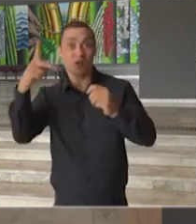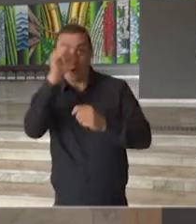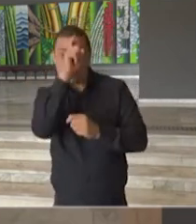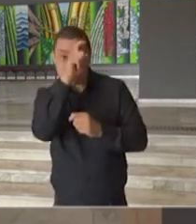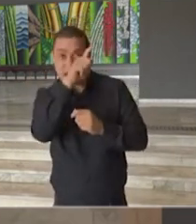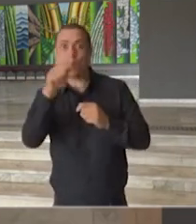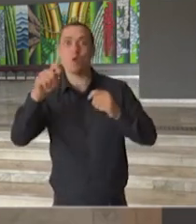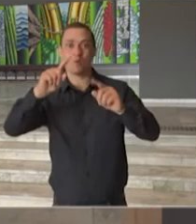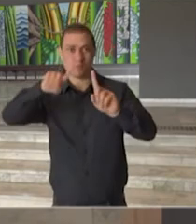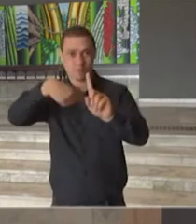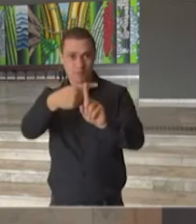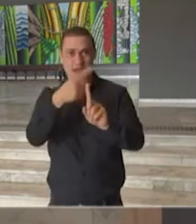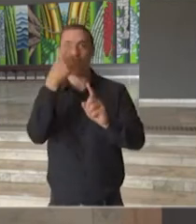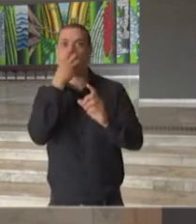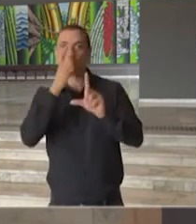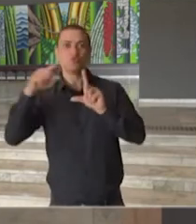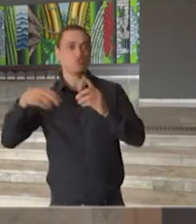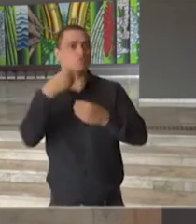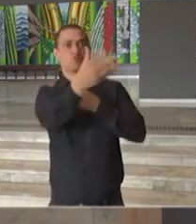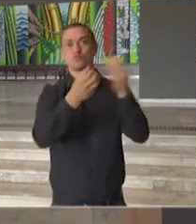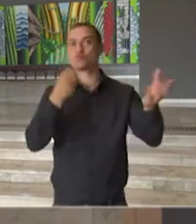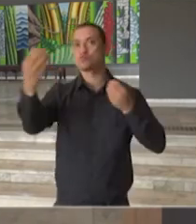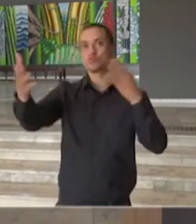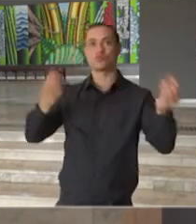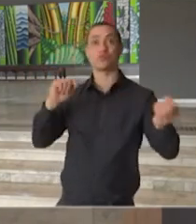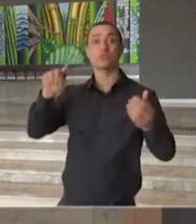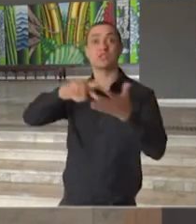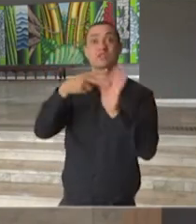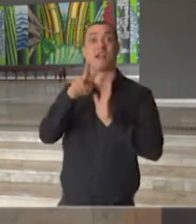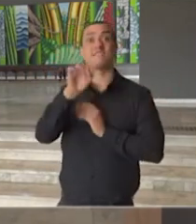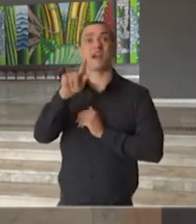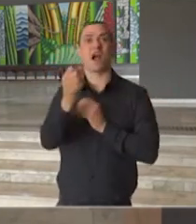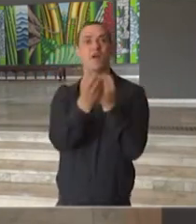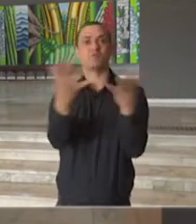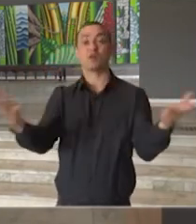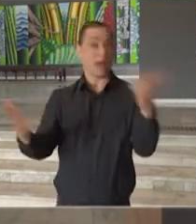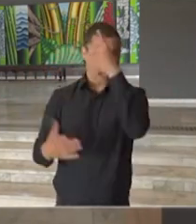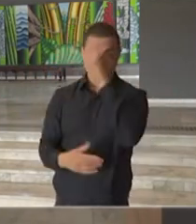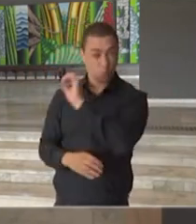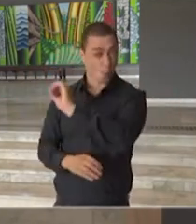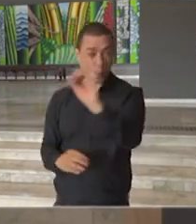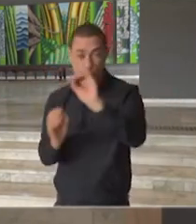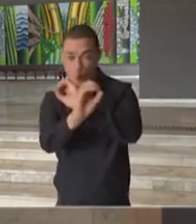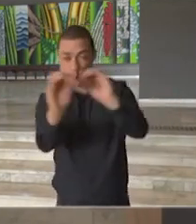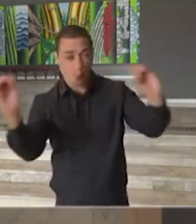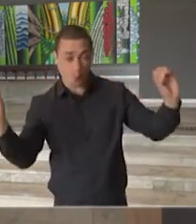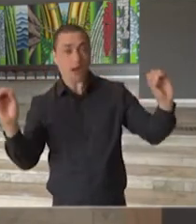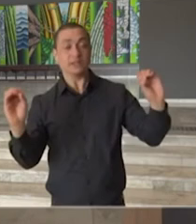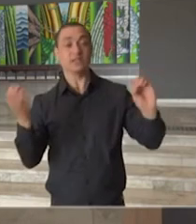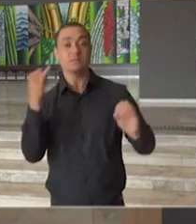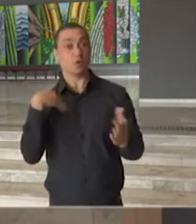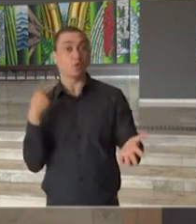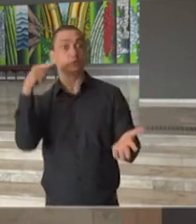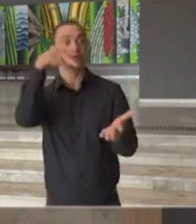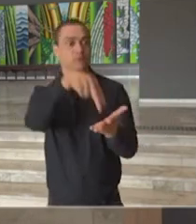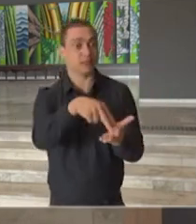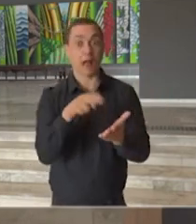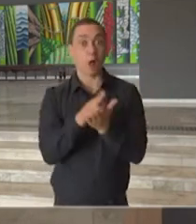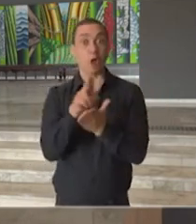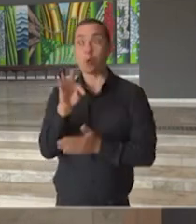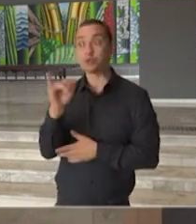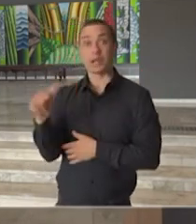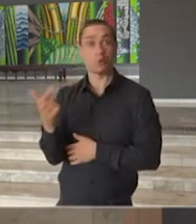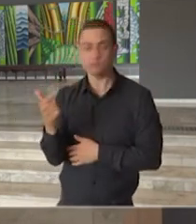pelo governo do estado e ainda se mantém a deixar que nenhuma pessoa falte leito de UTI